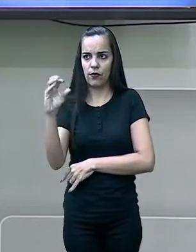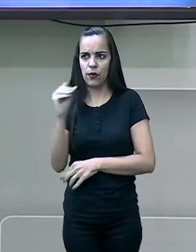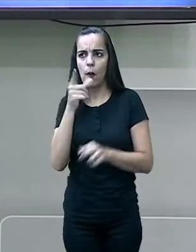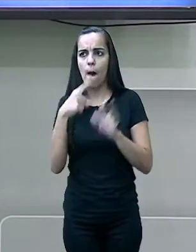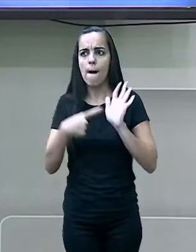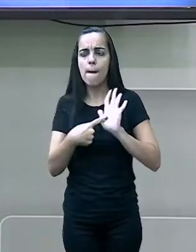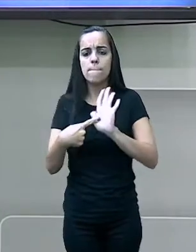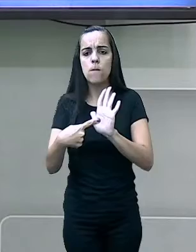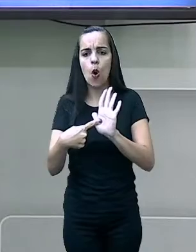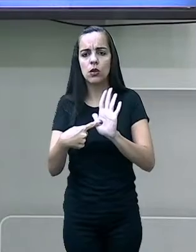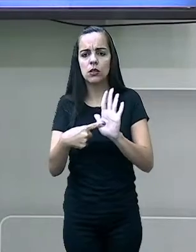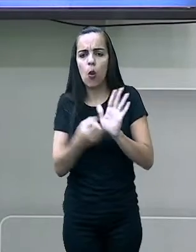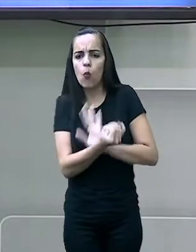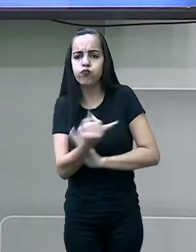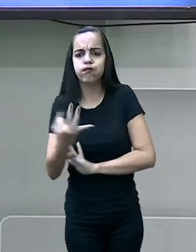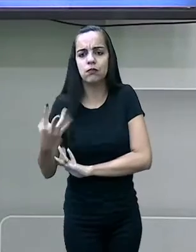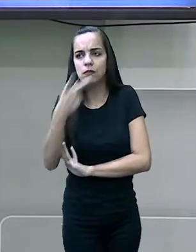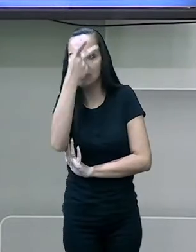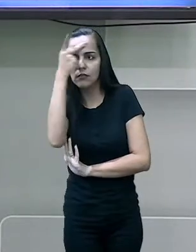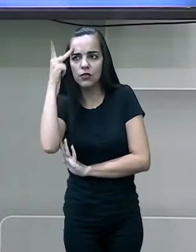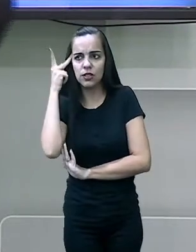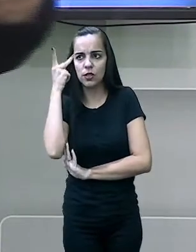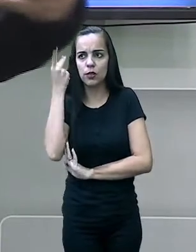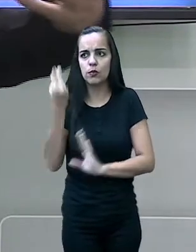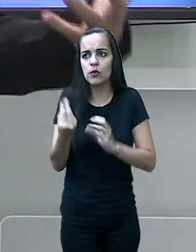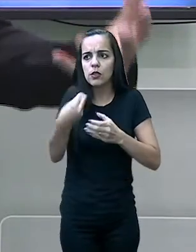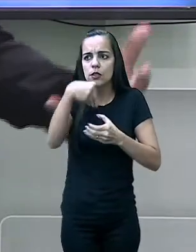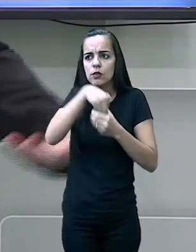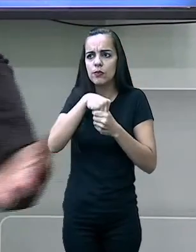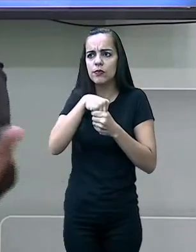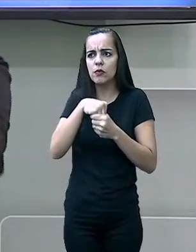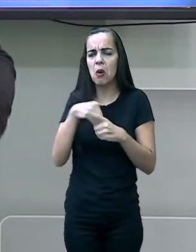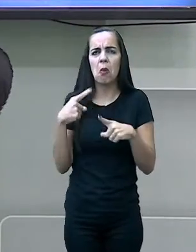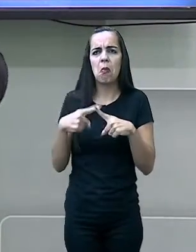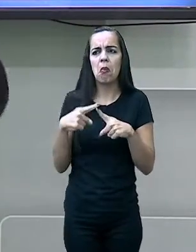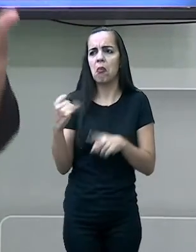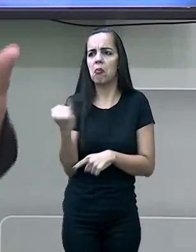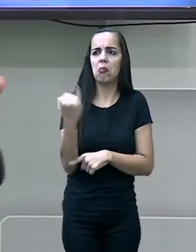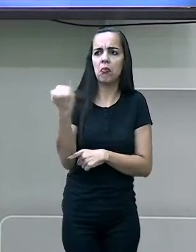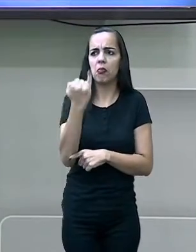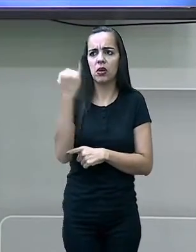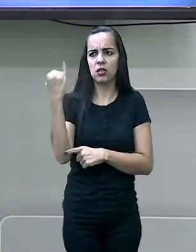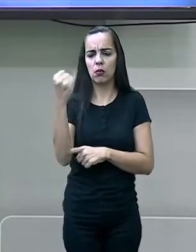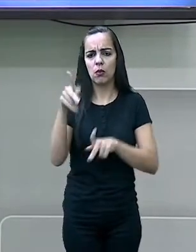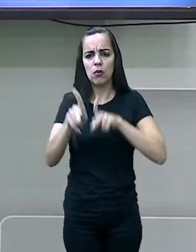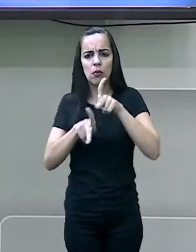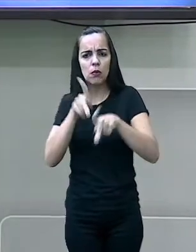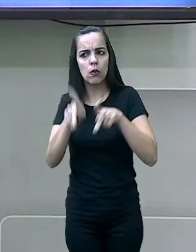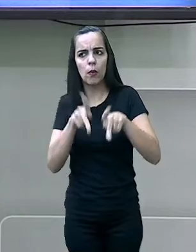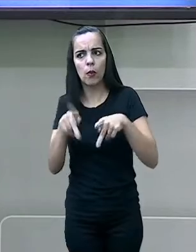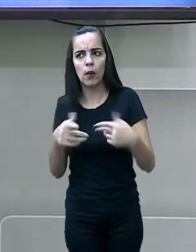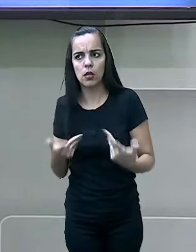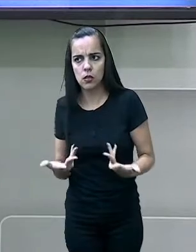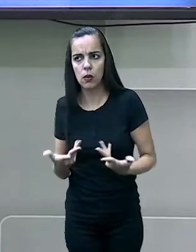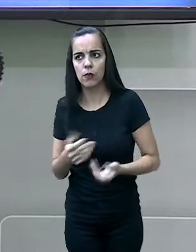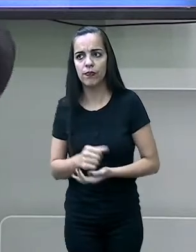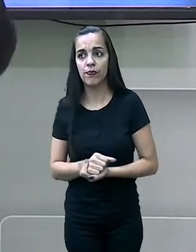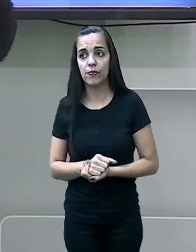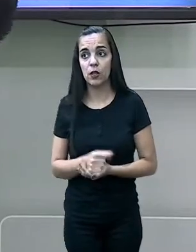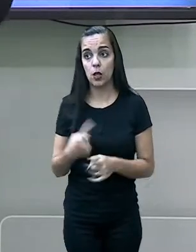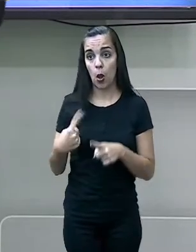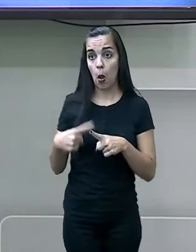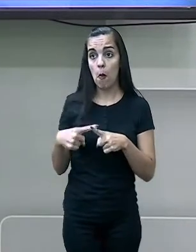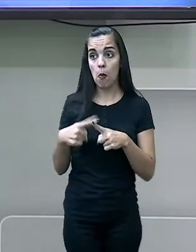pelo IBGE. Por que que é tão importante assim conhecer a população? É porque